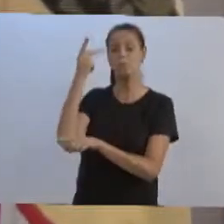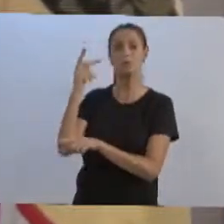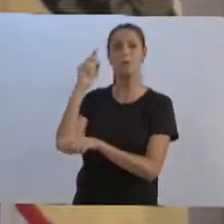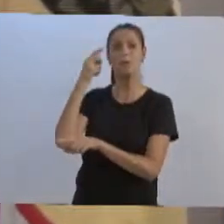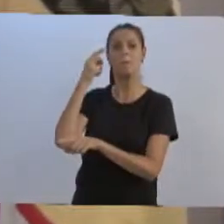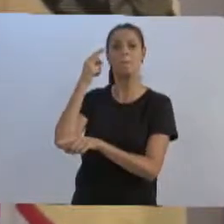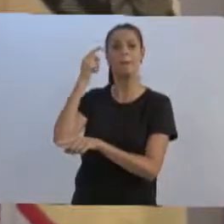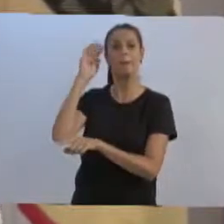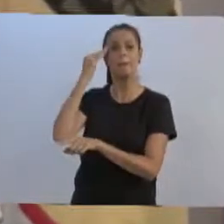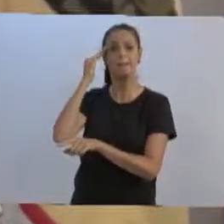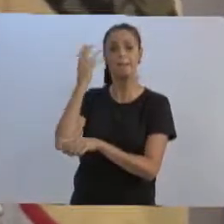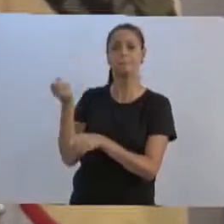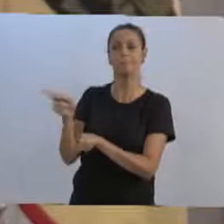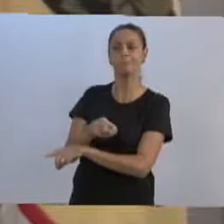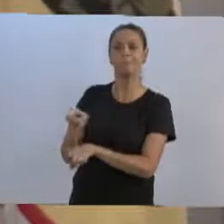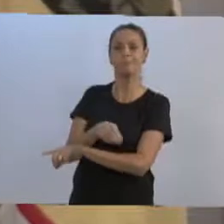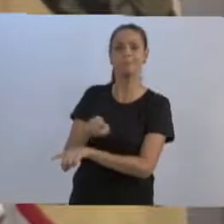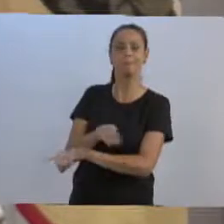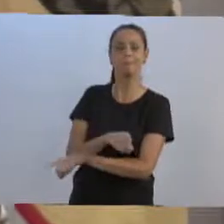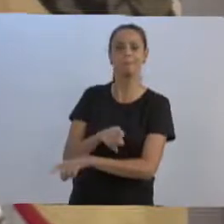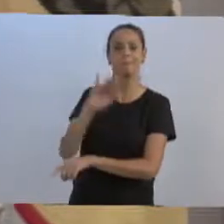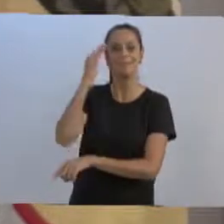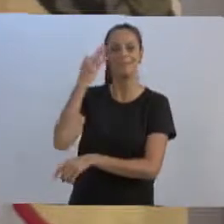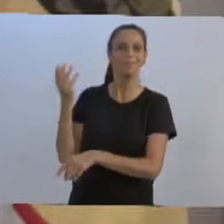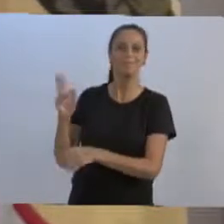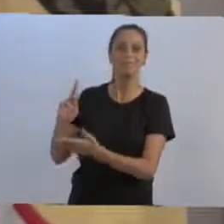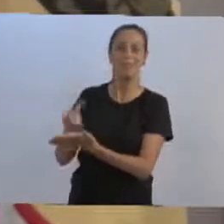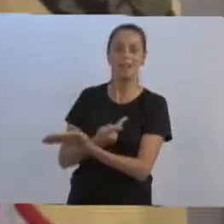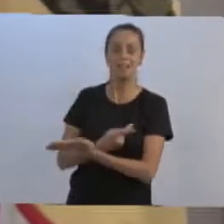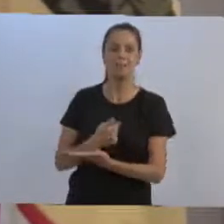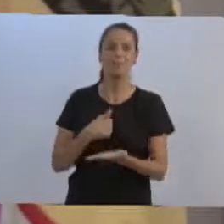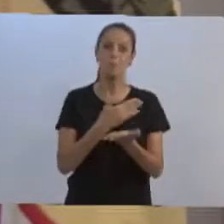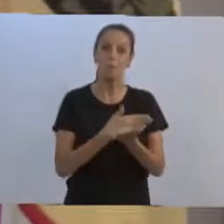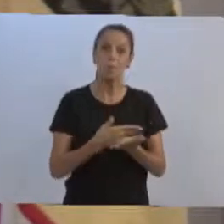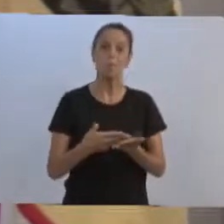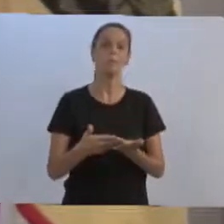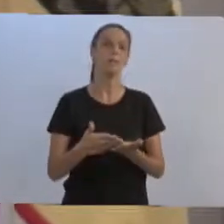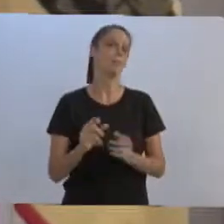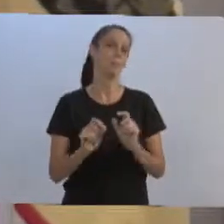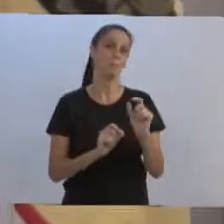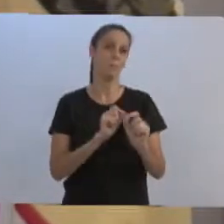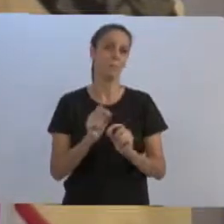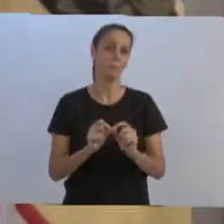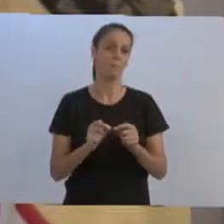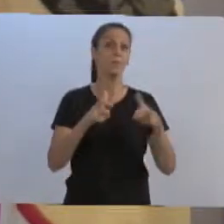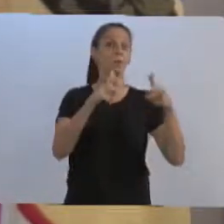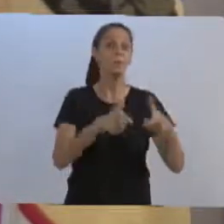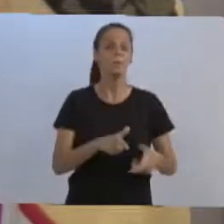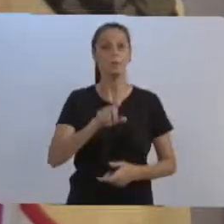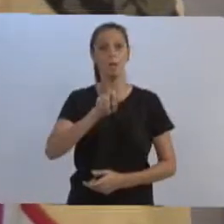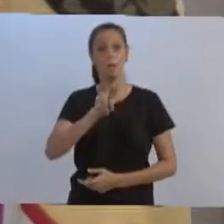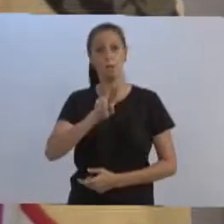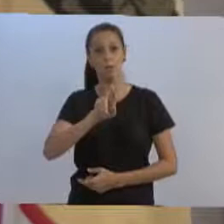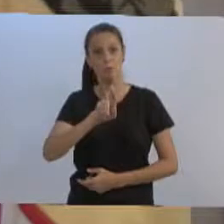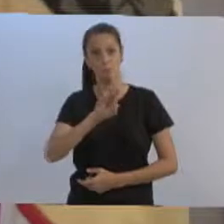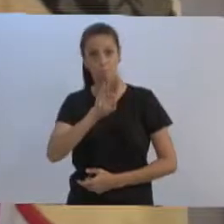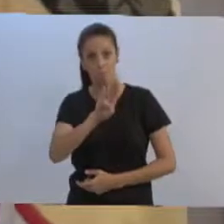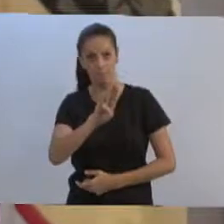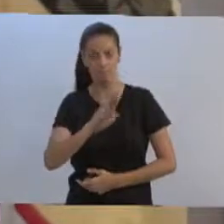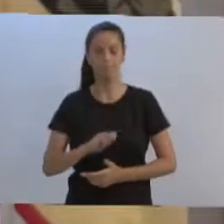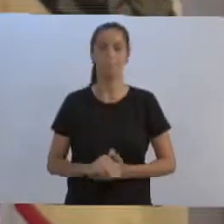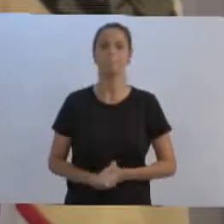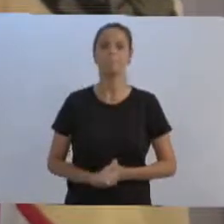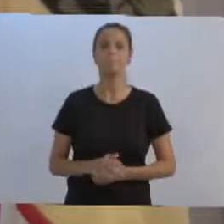errônea interpretação. Quando eu disse que a